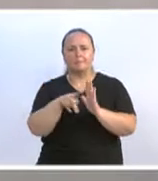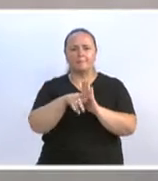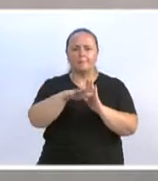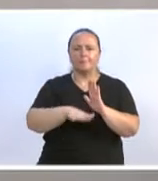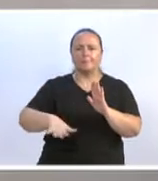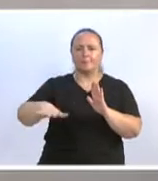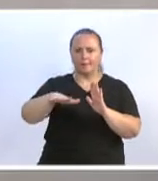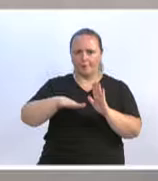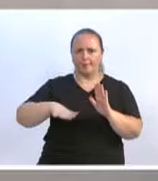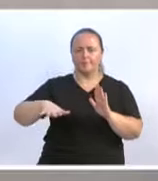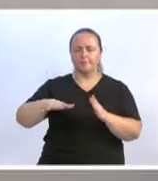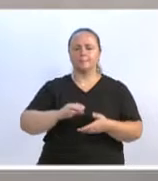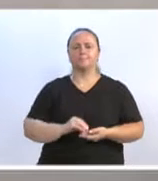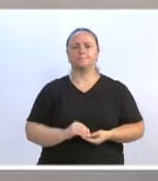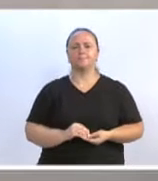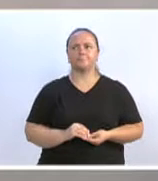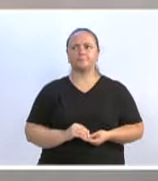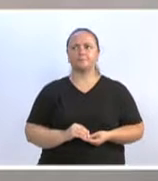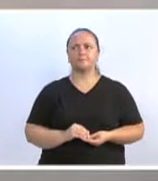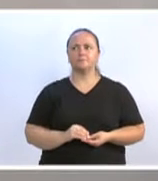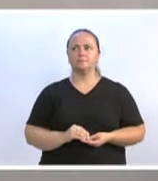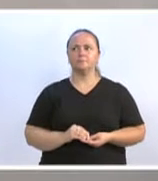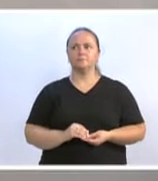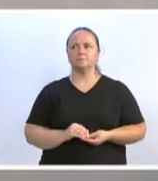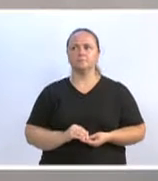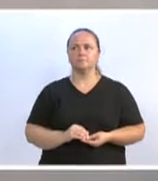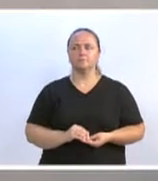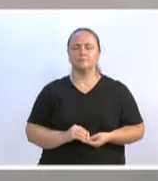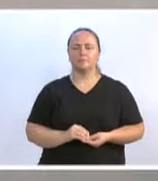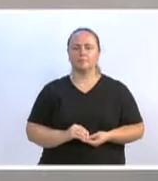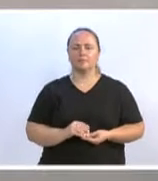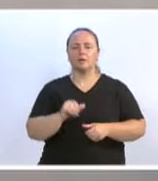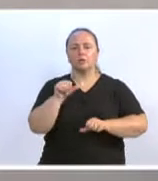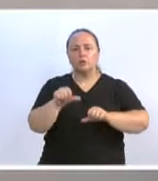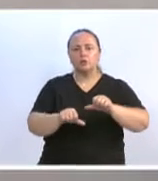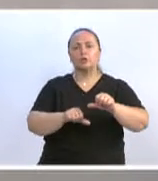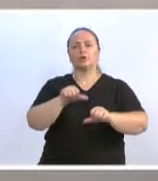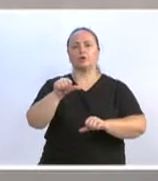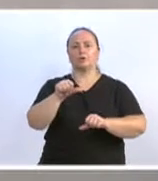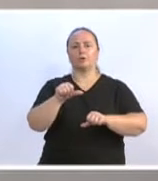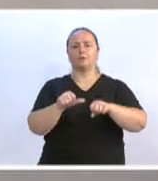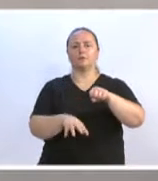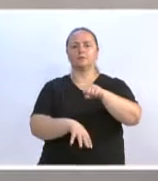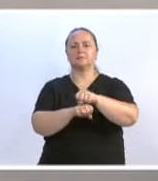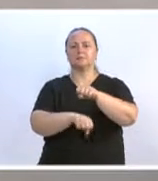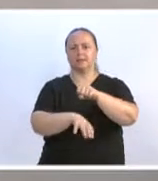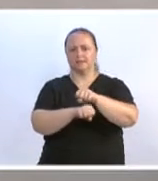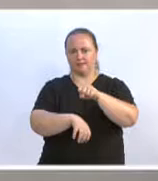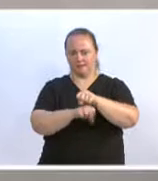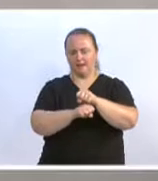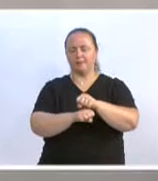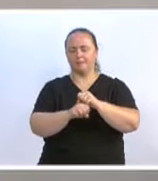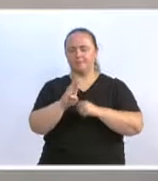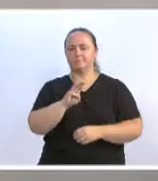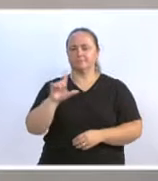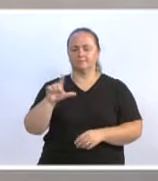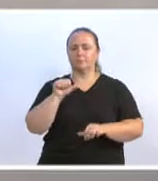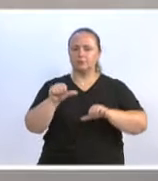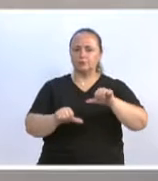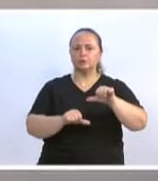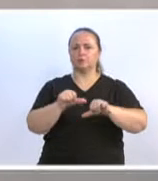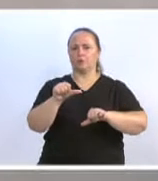que é a informação da troca da presidência do CETERB aqui na cidade de Blumenau.